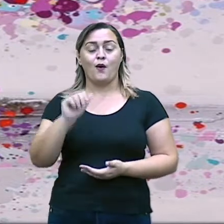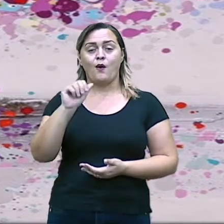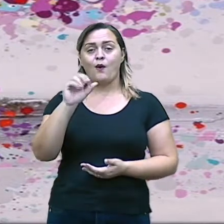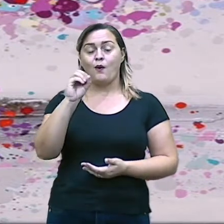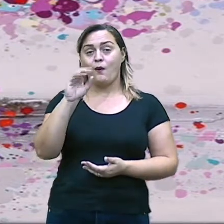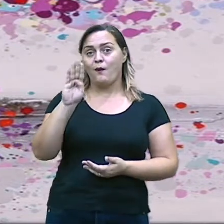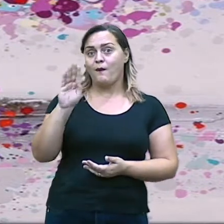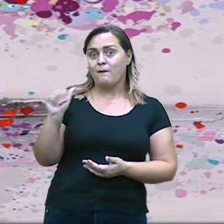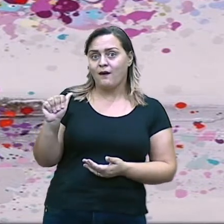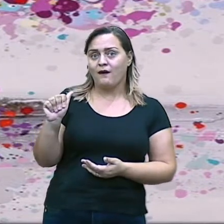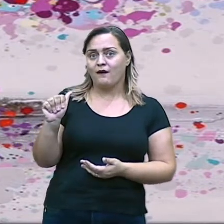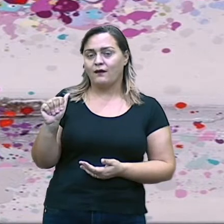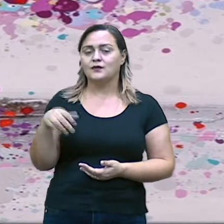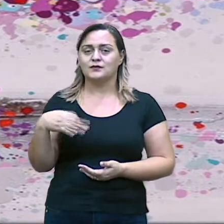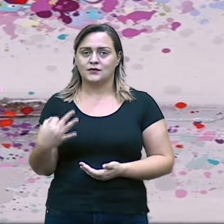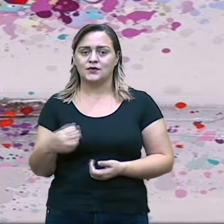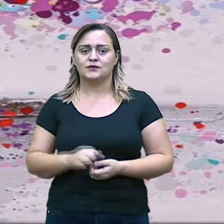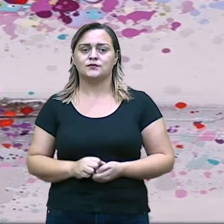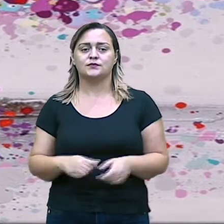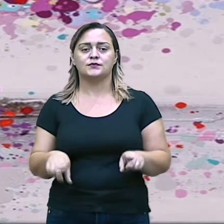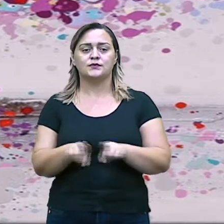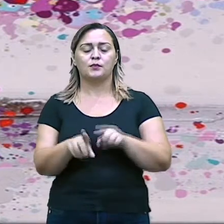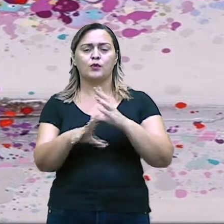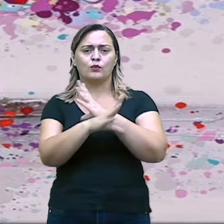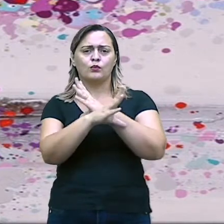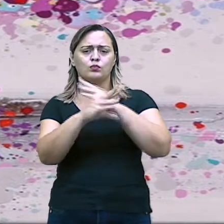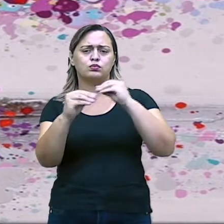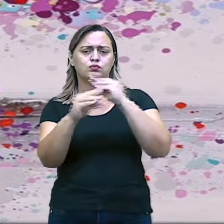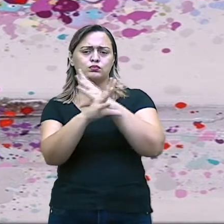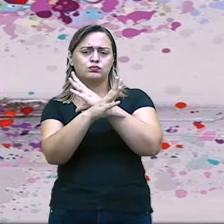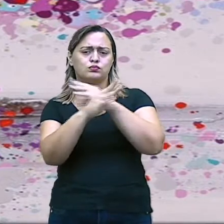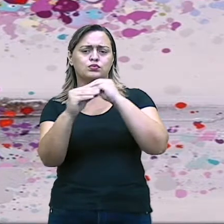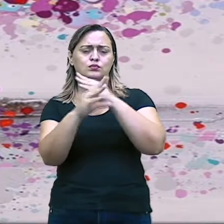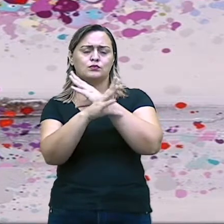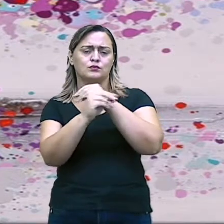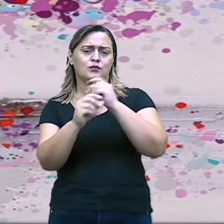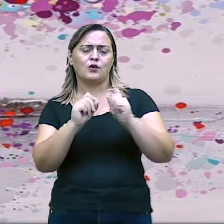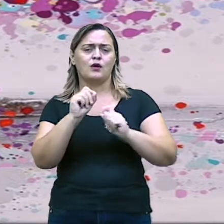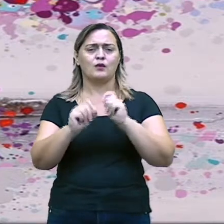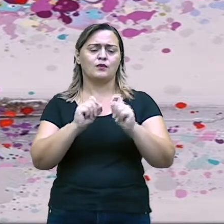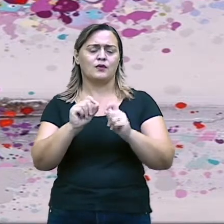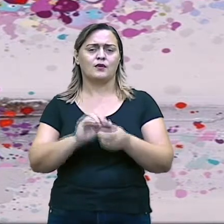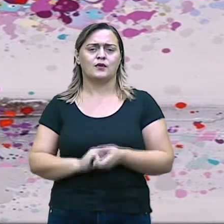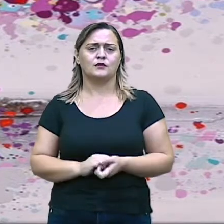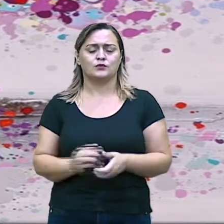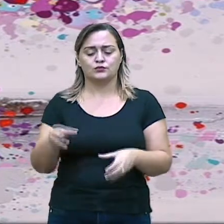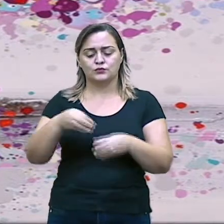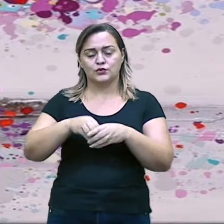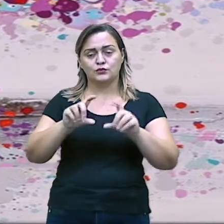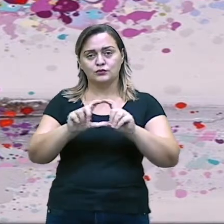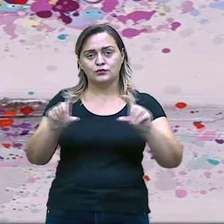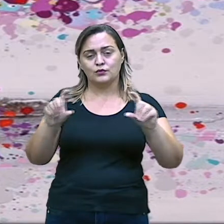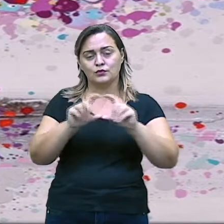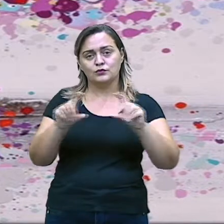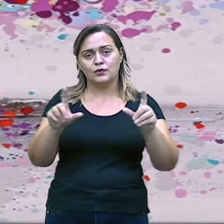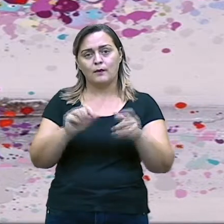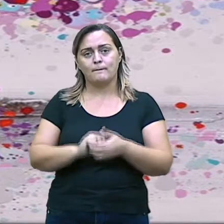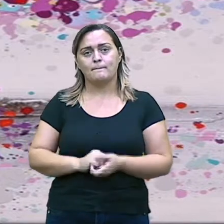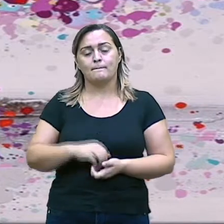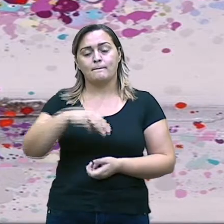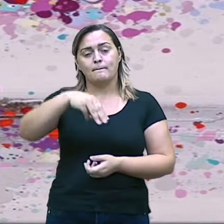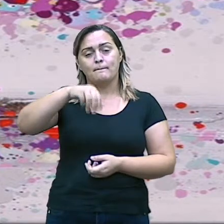interjeições. Conjunção. Conectivo das orações. Isso mesmo. Mas, logo, pois.